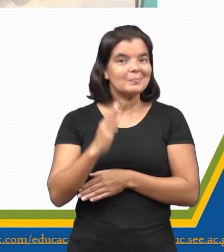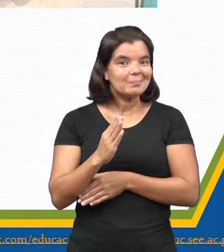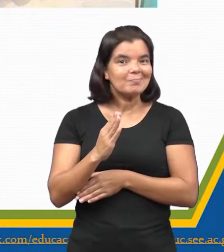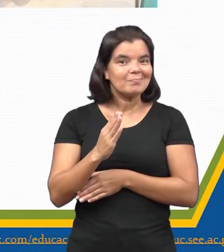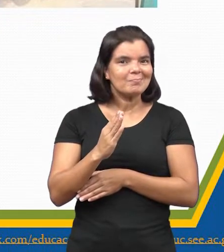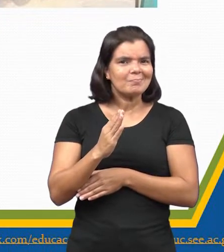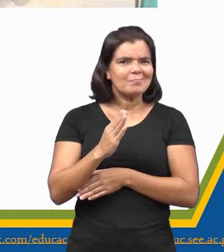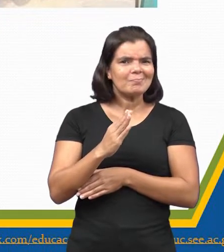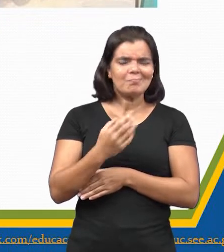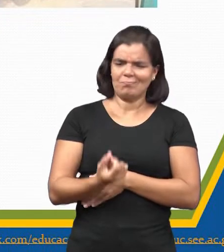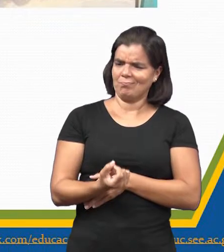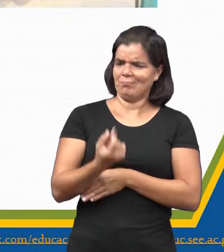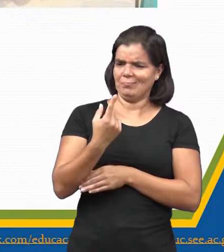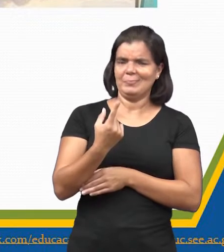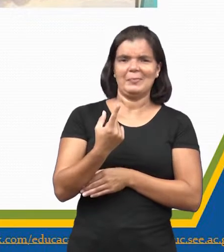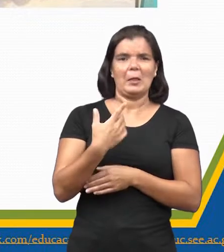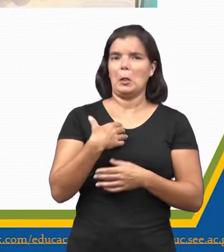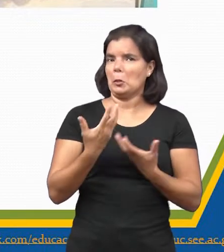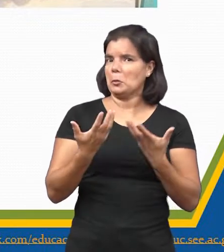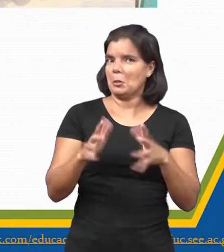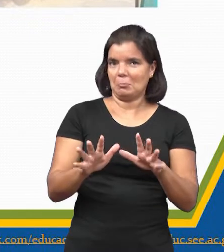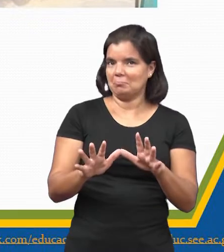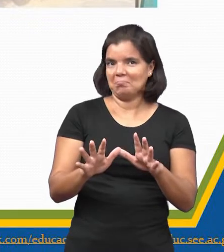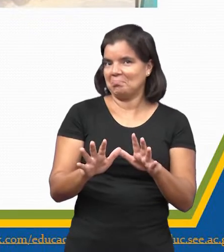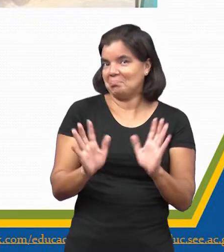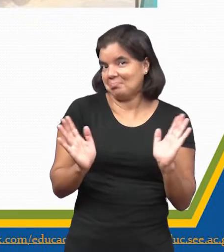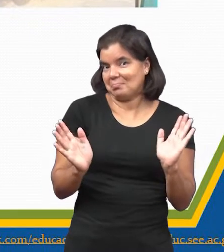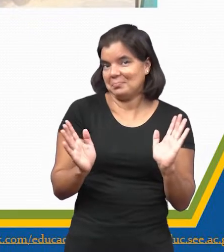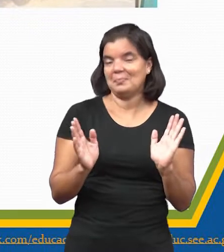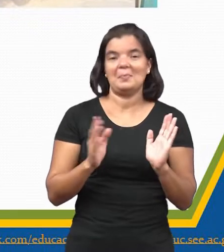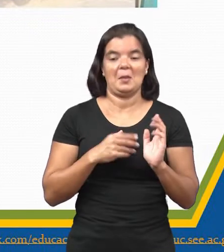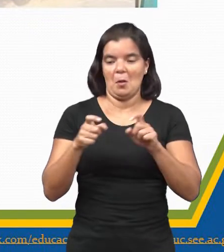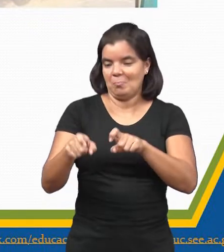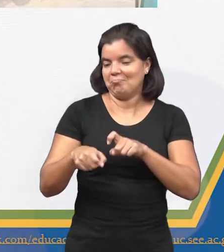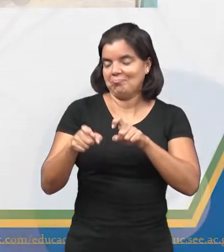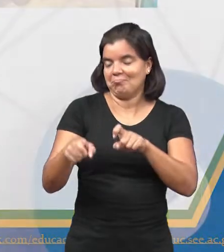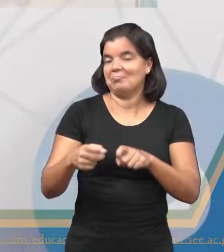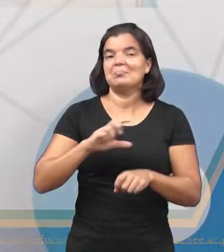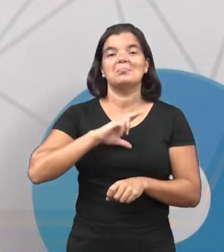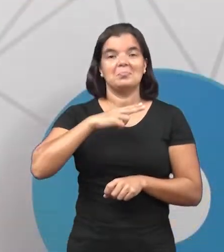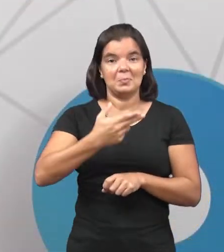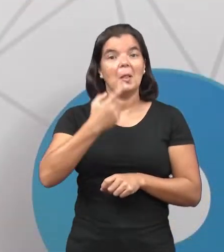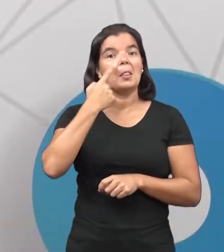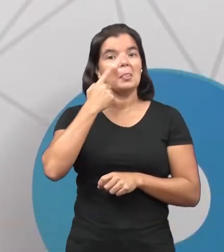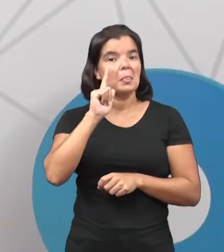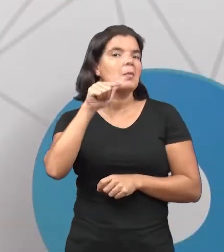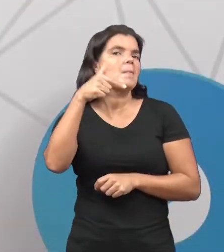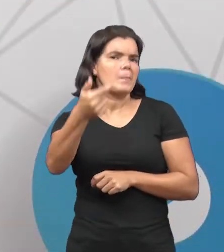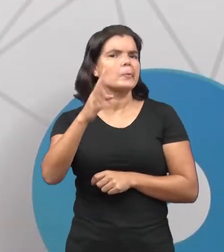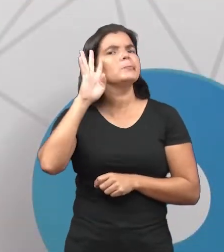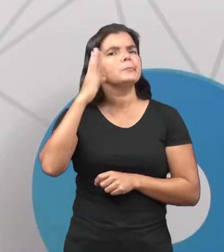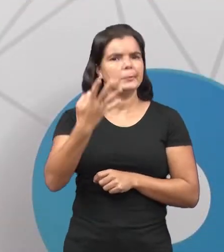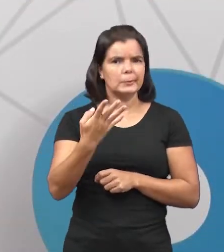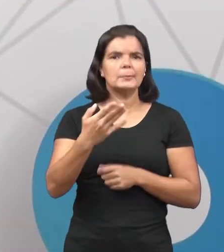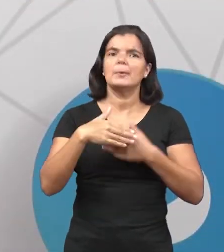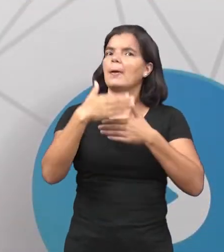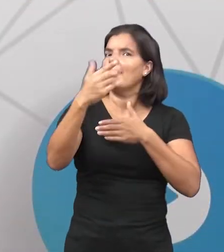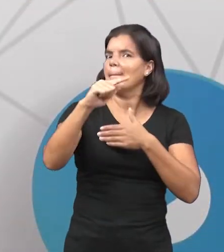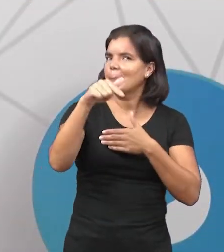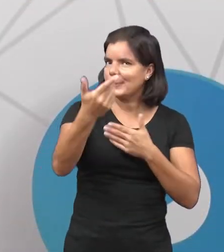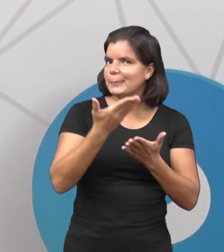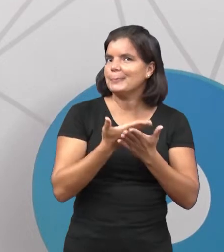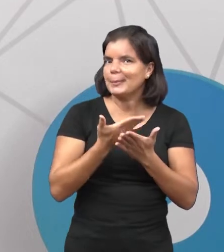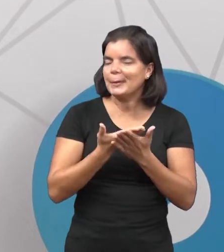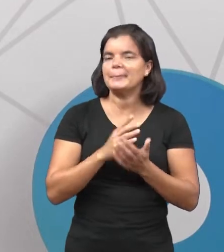há um certo descaso, eles não queriam, a primeiro momento, colonizar a região, mas depois eles vão colonizar. Isso é assunto da próxima